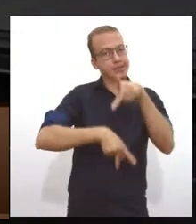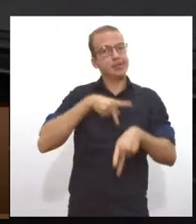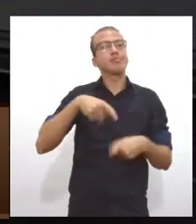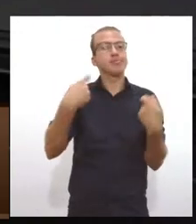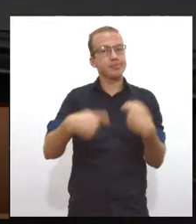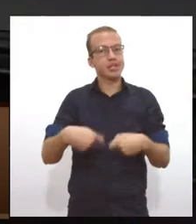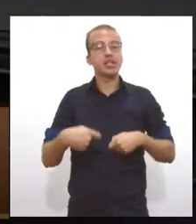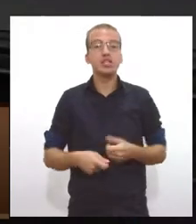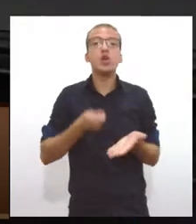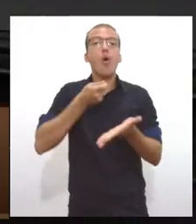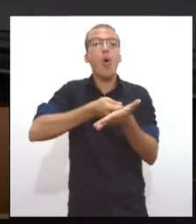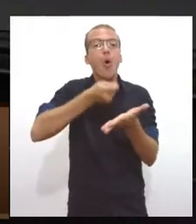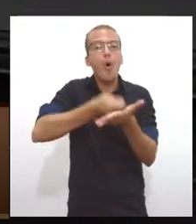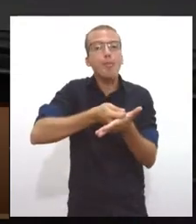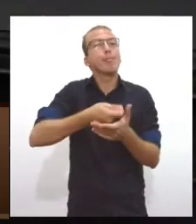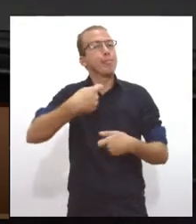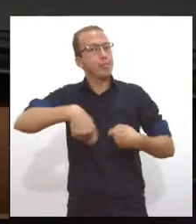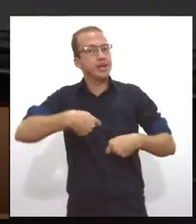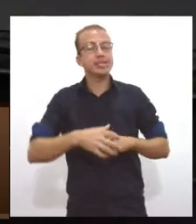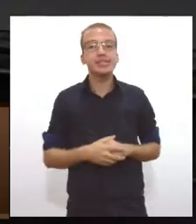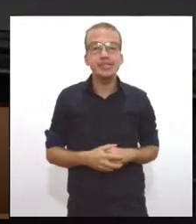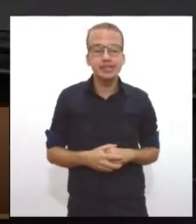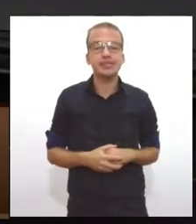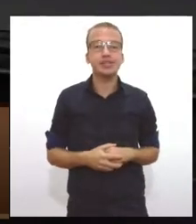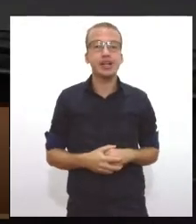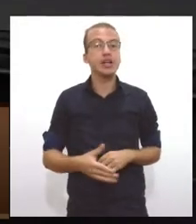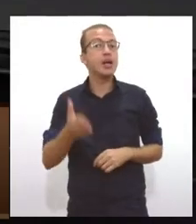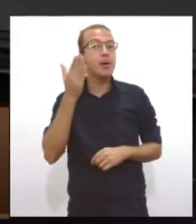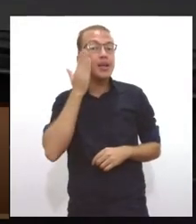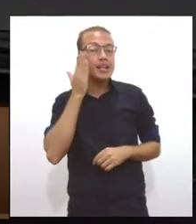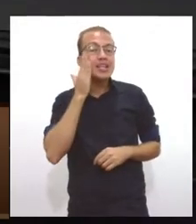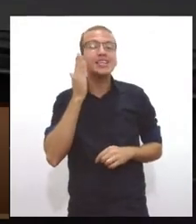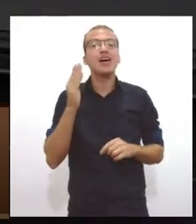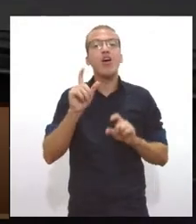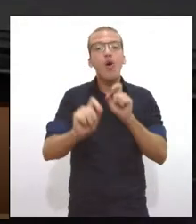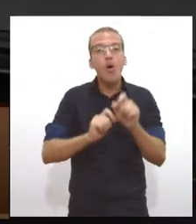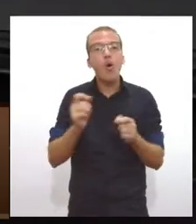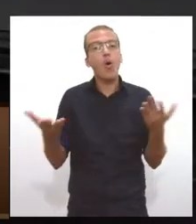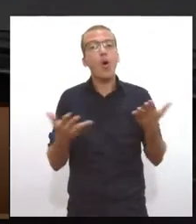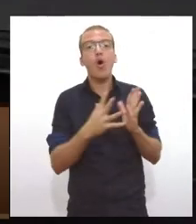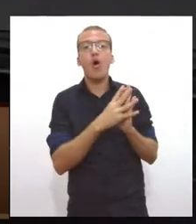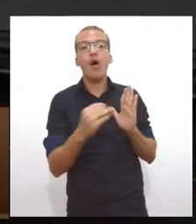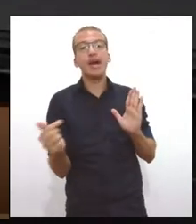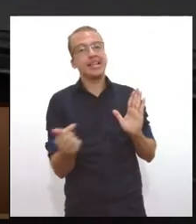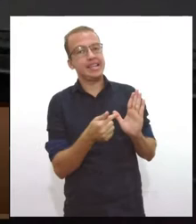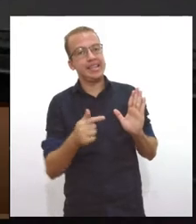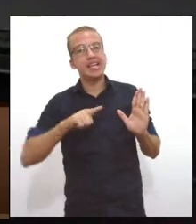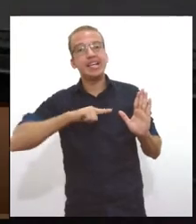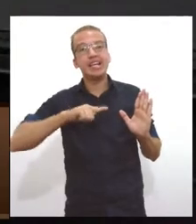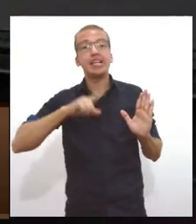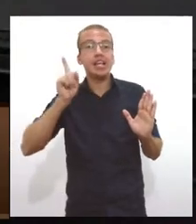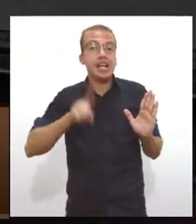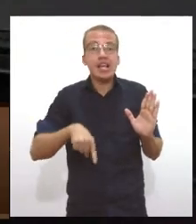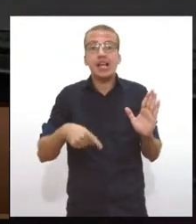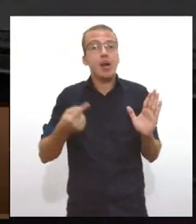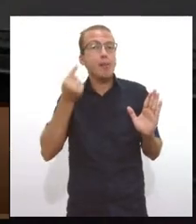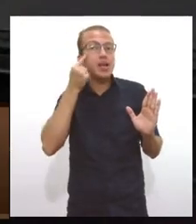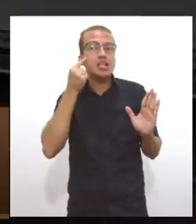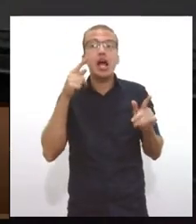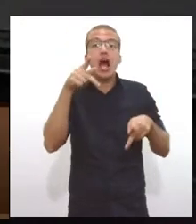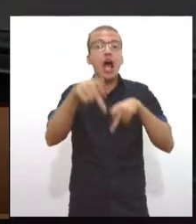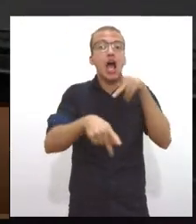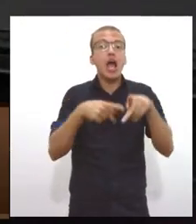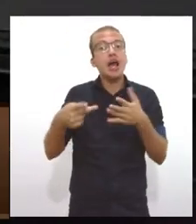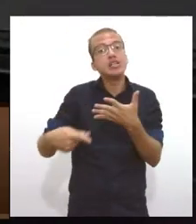E a gente tem que ter em mente que o modelo que a gente tem hoje é um pouco um reflexo das prioridades do povo brasileiro. Porque